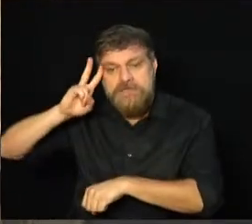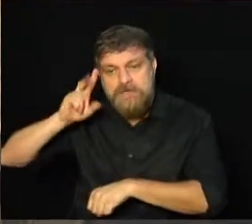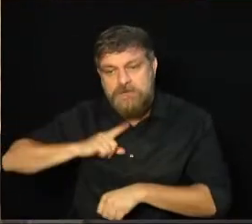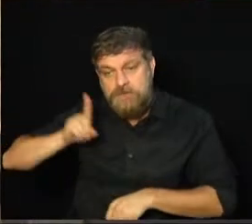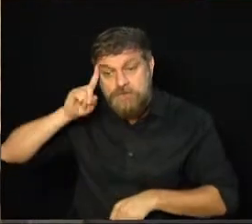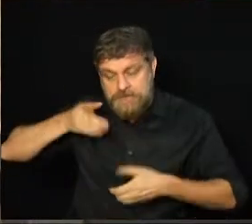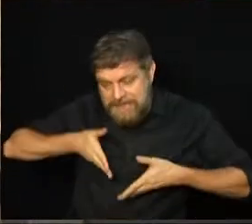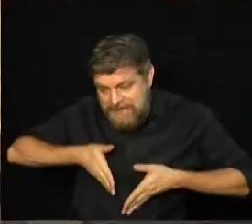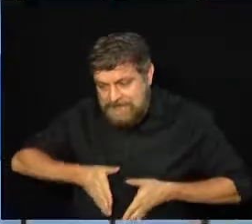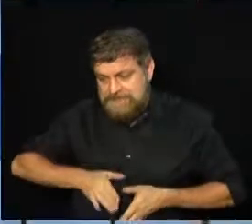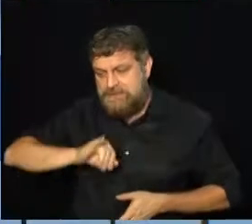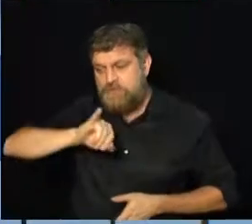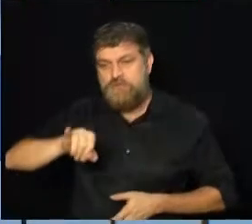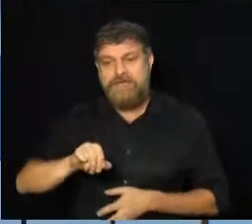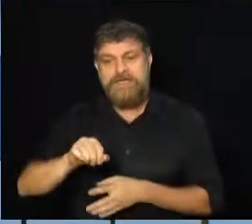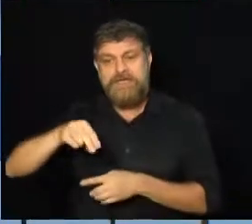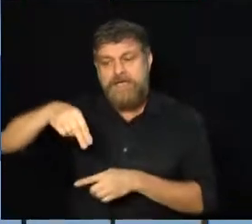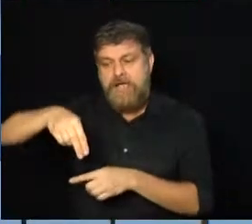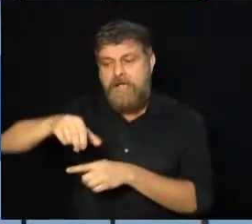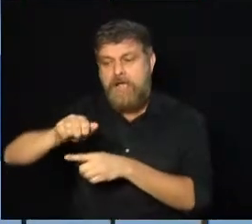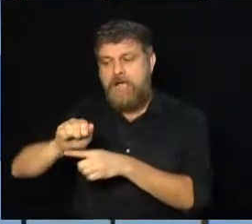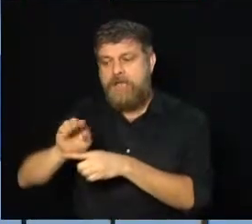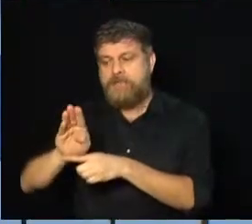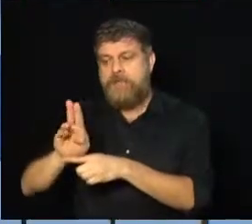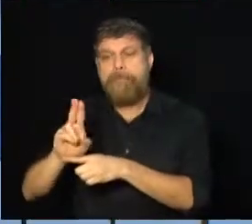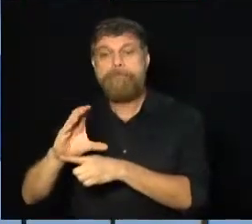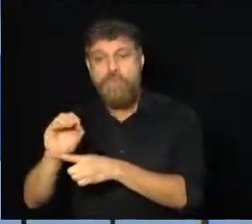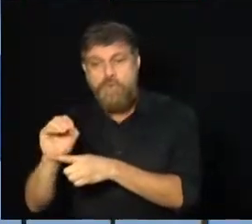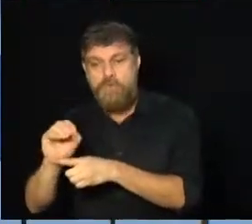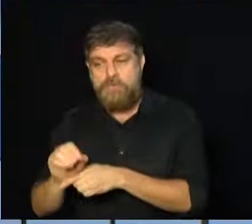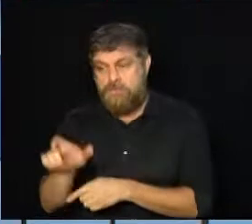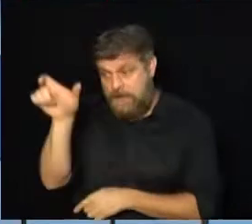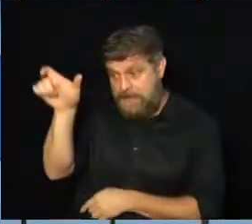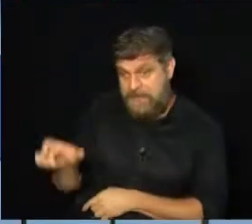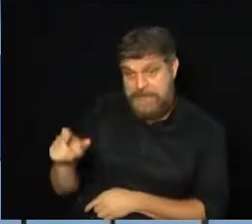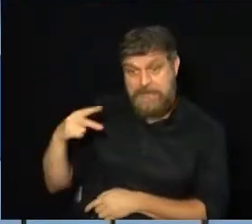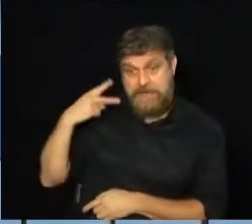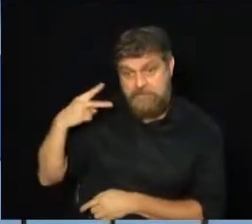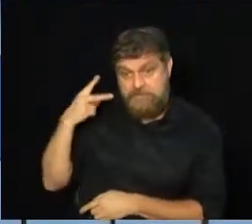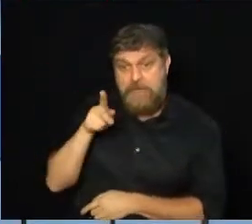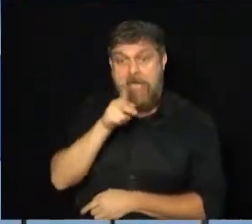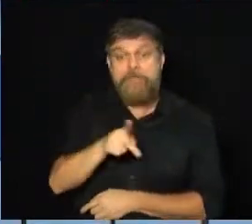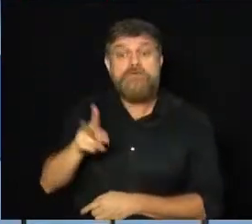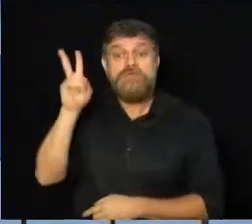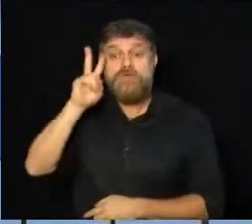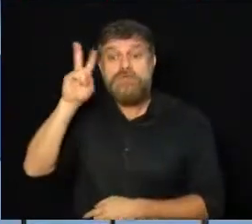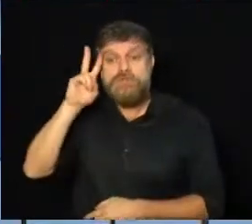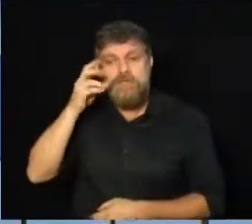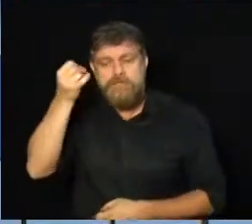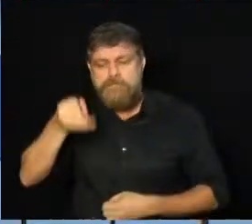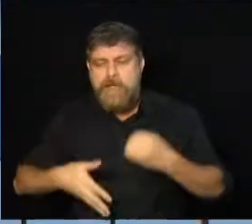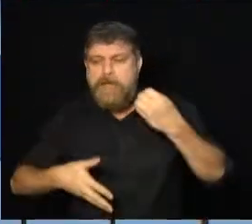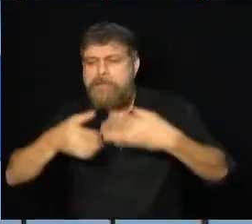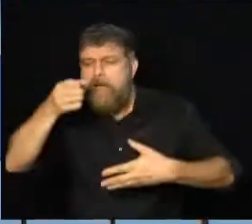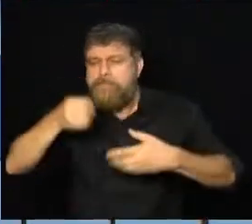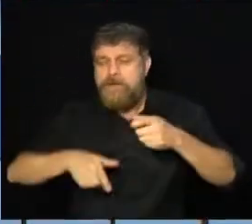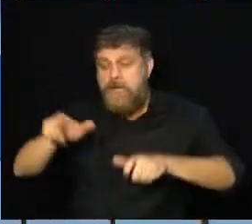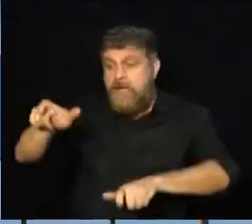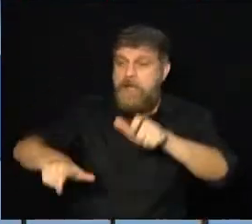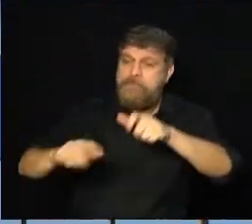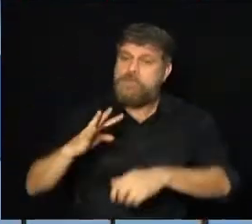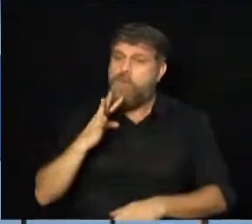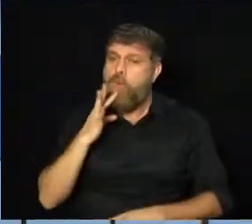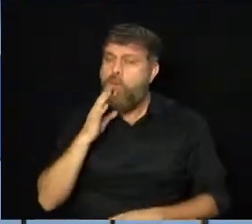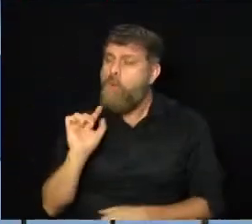Nabuco. O vereador, que é professor de História, fala da importância das pessoas conhecerem